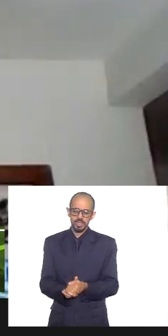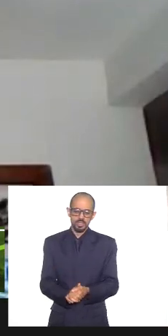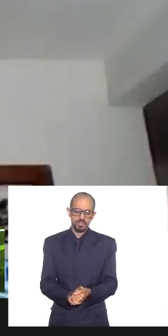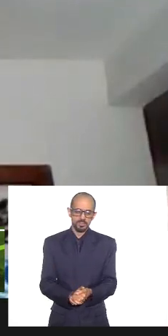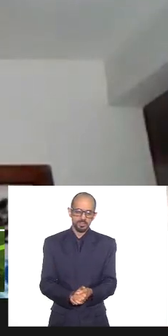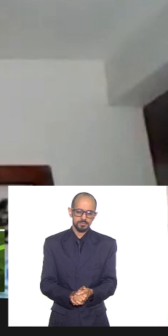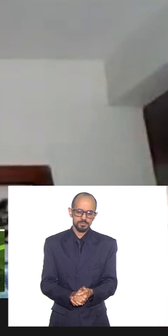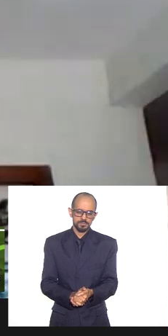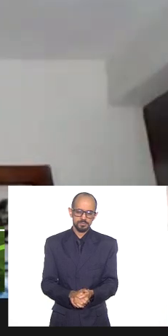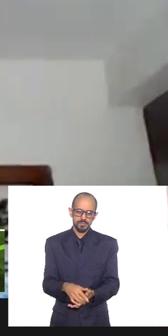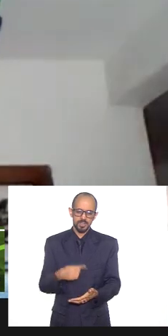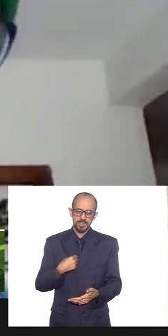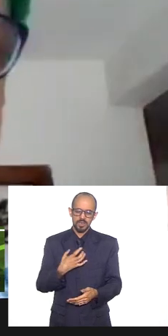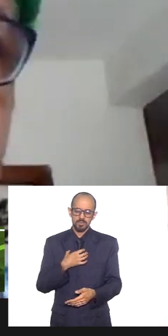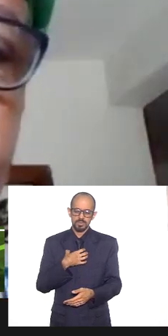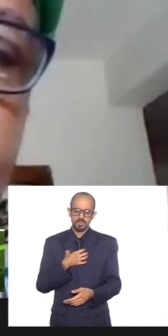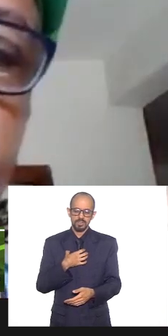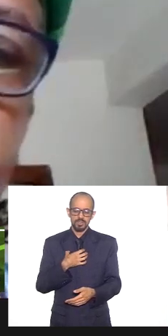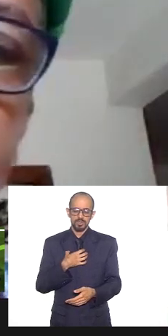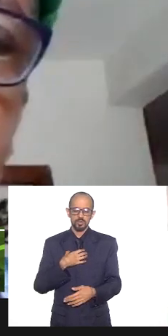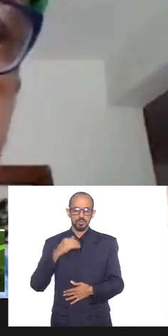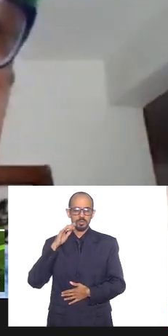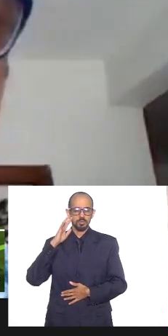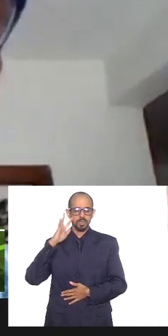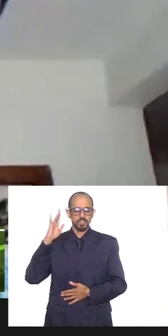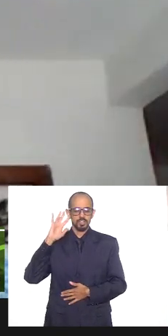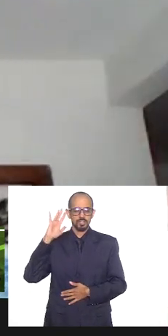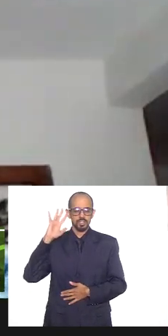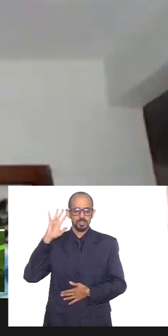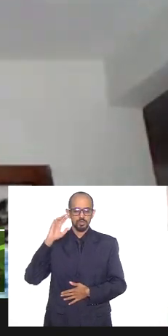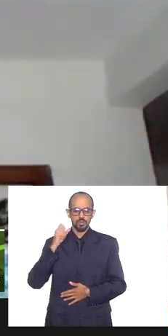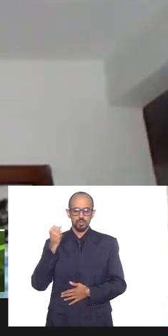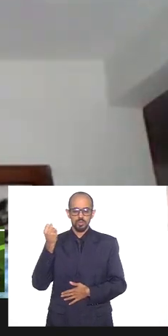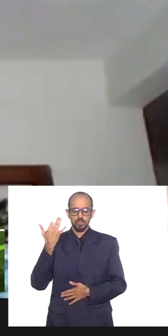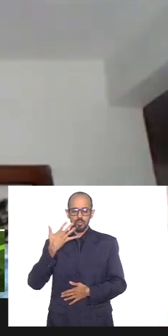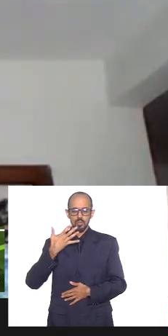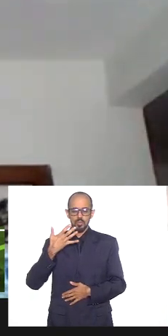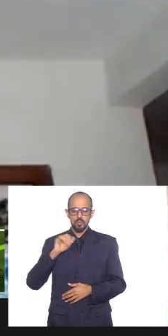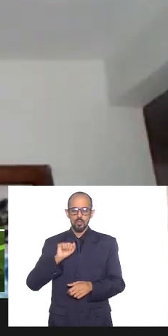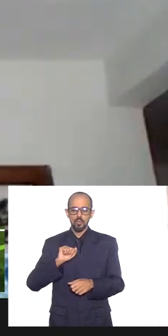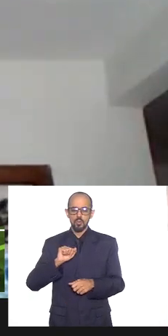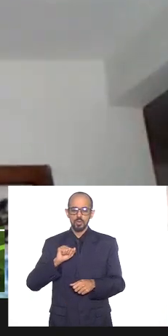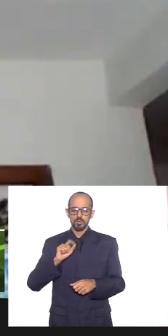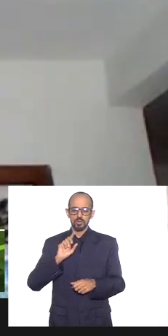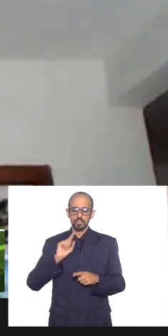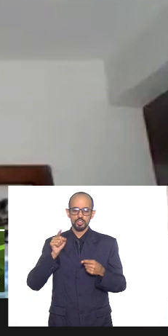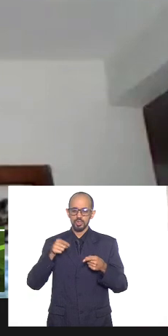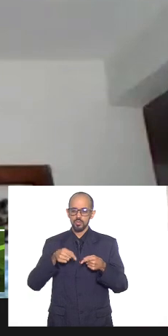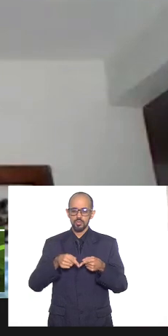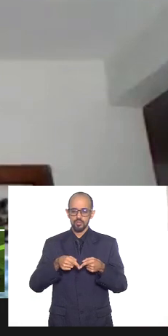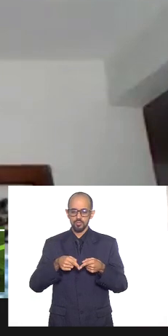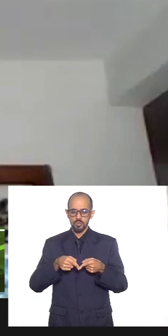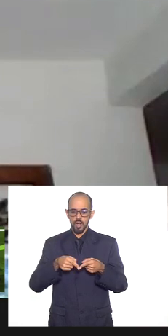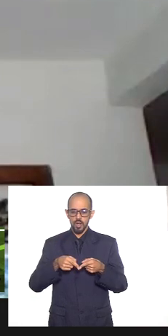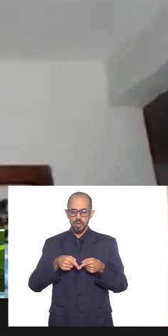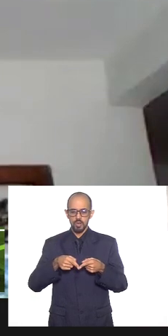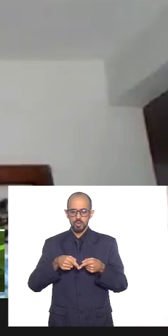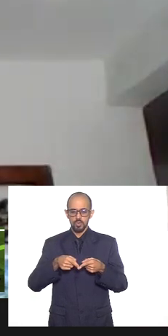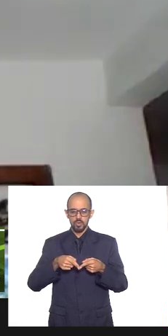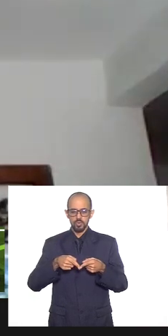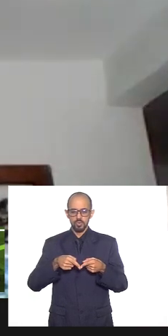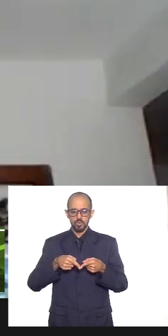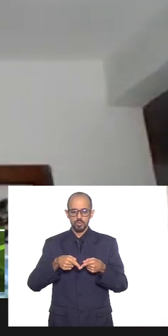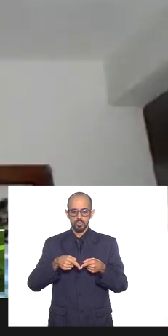eu fico muito imaginando quando a gente enfoca somente a questão de tantas